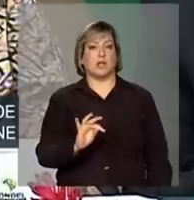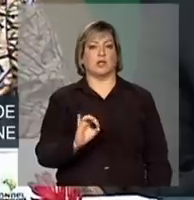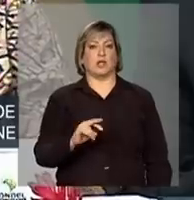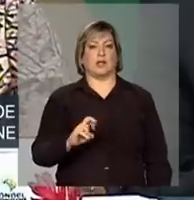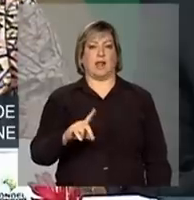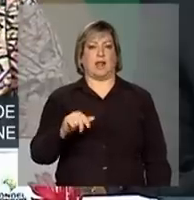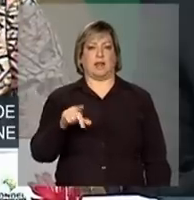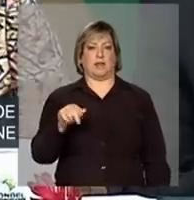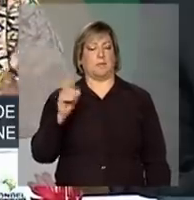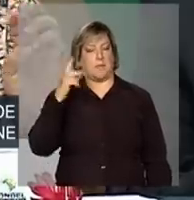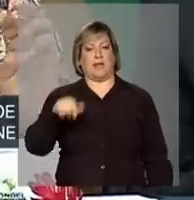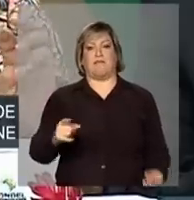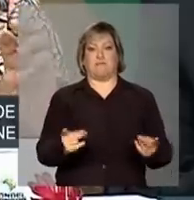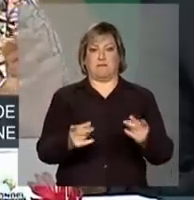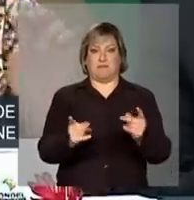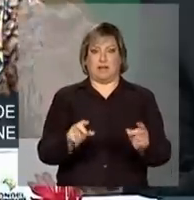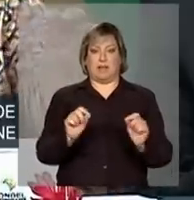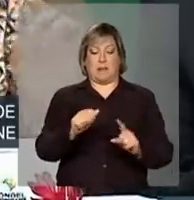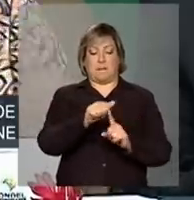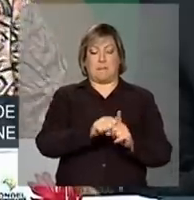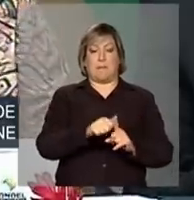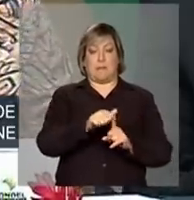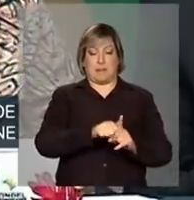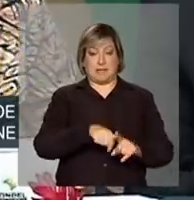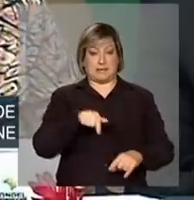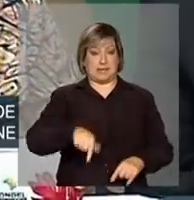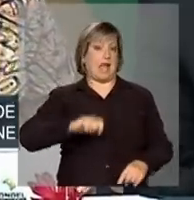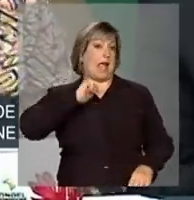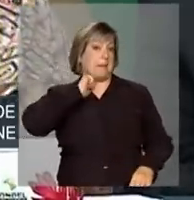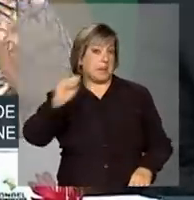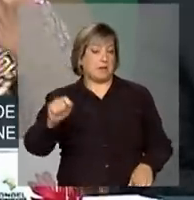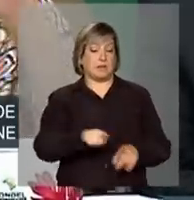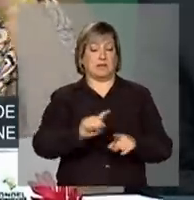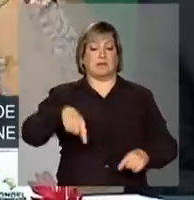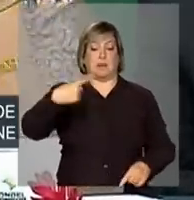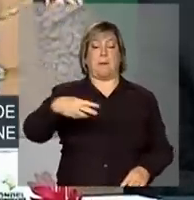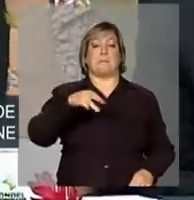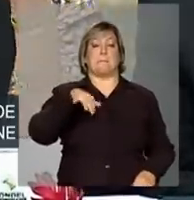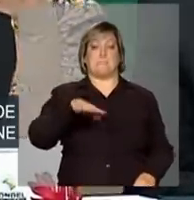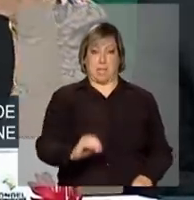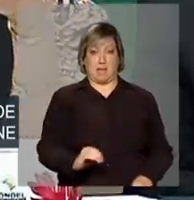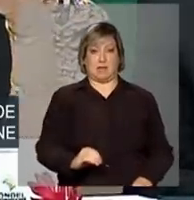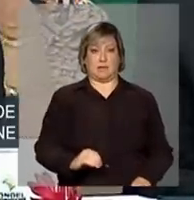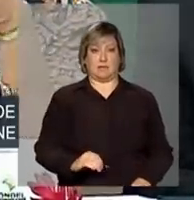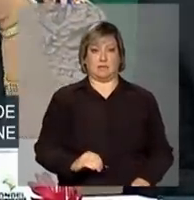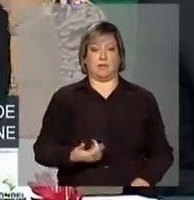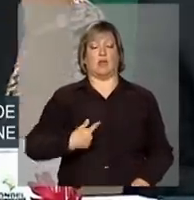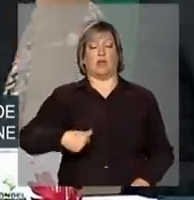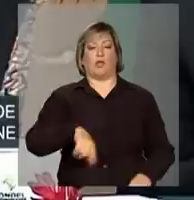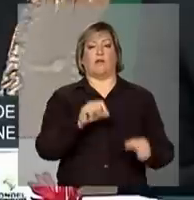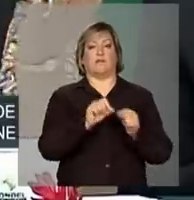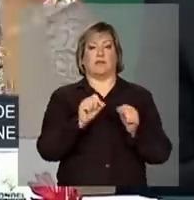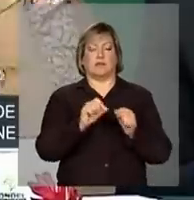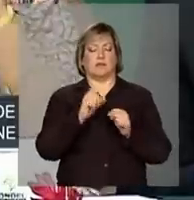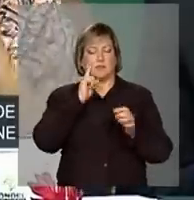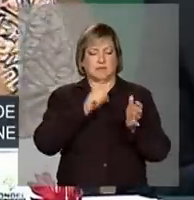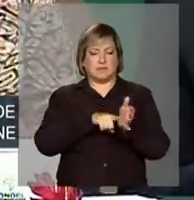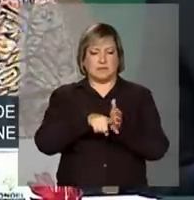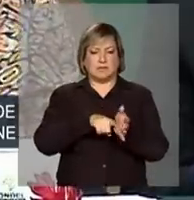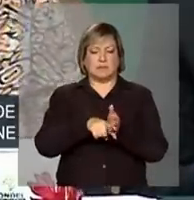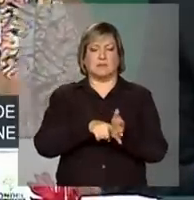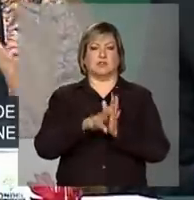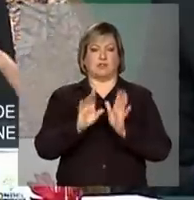para venda nos meses de abril e maio. Nós fizemos um levantamento